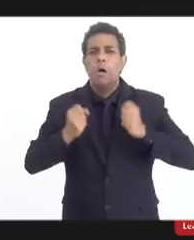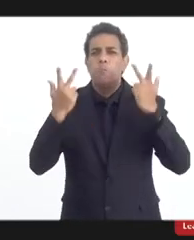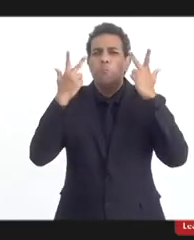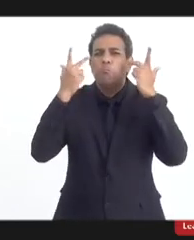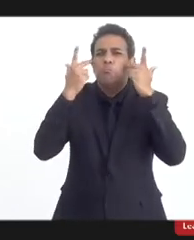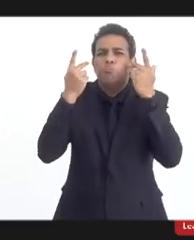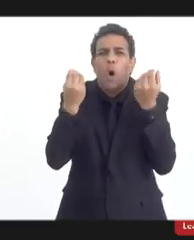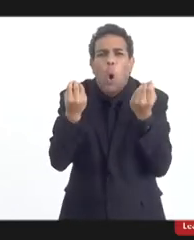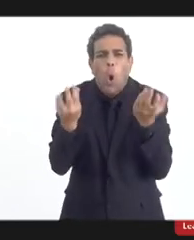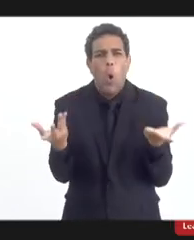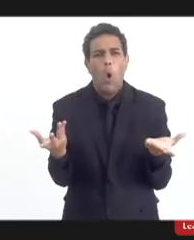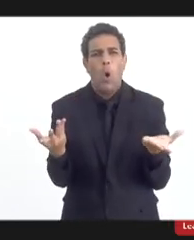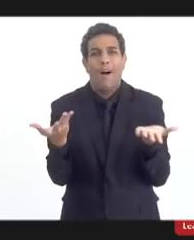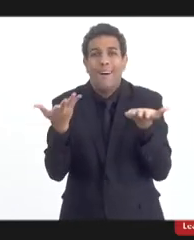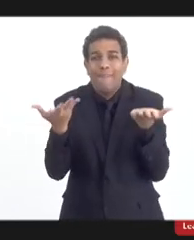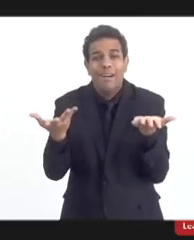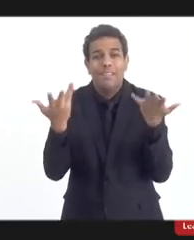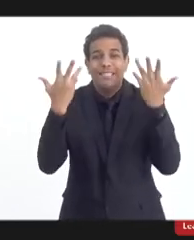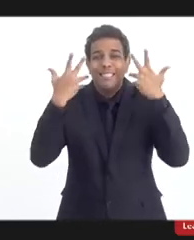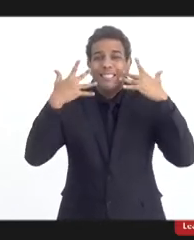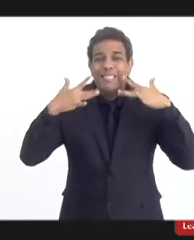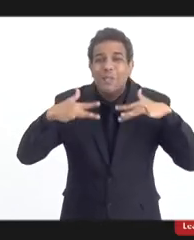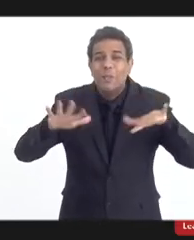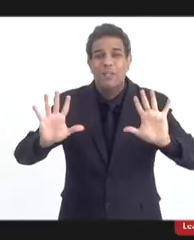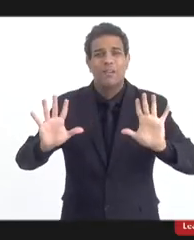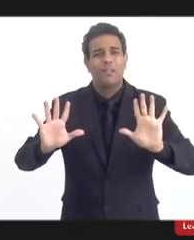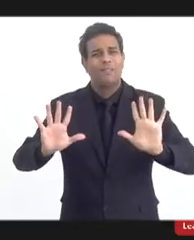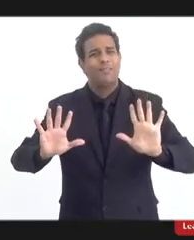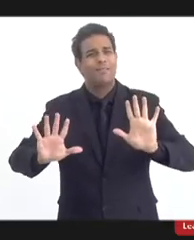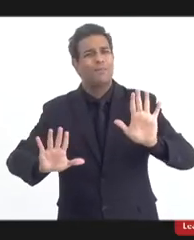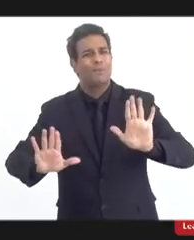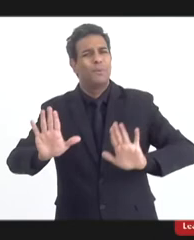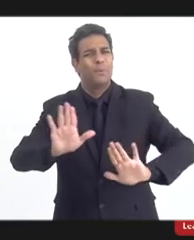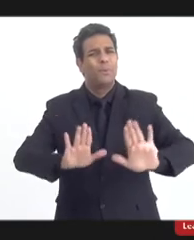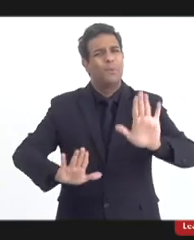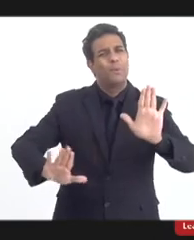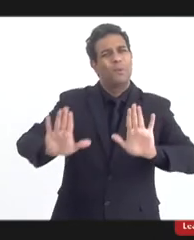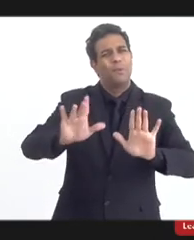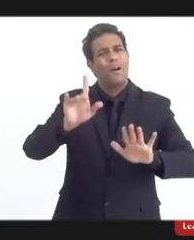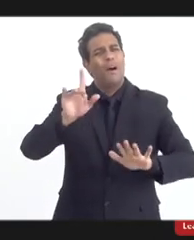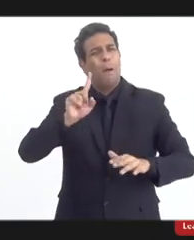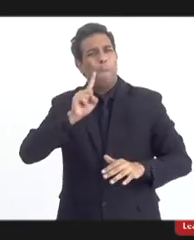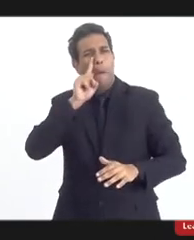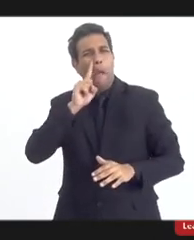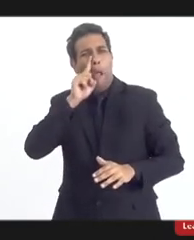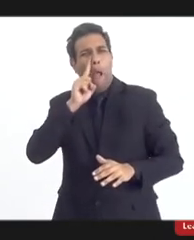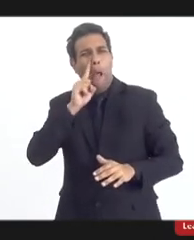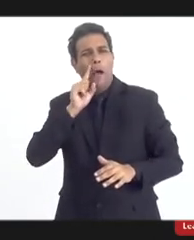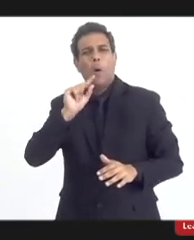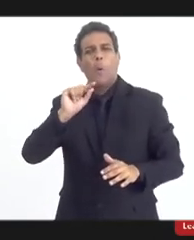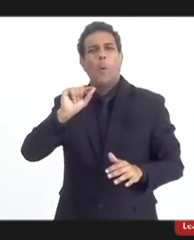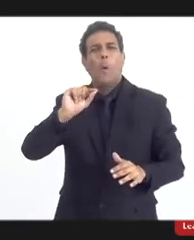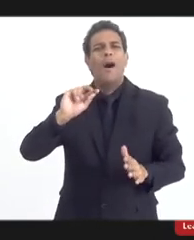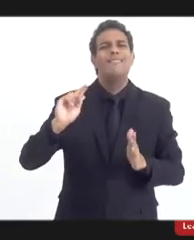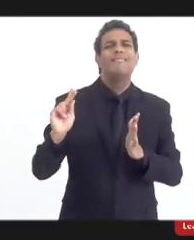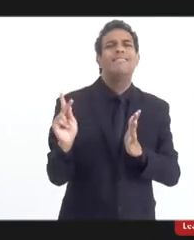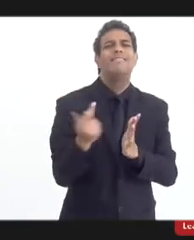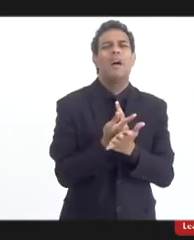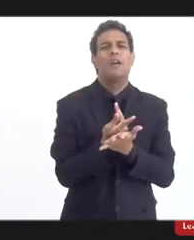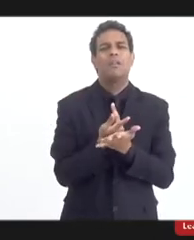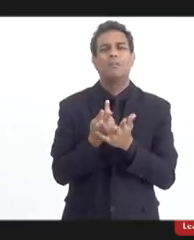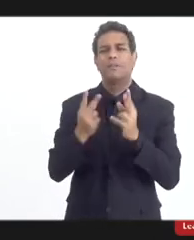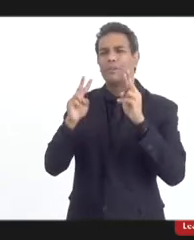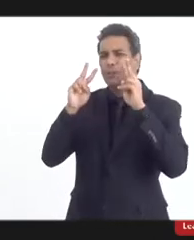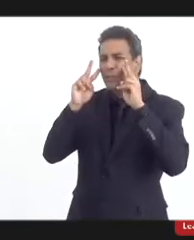Mas essa naturalização só acontece porque há uma religião,